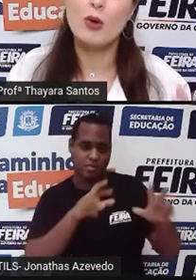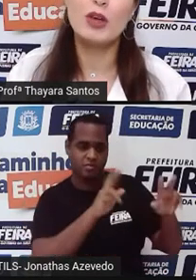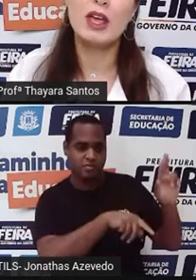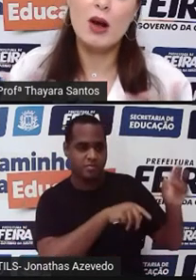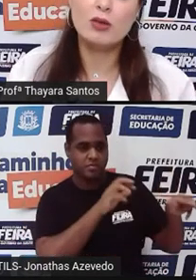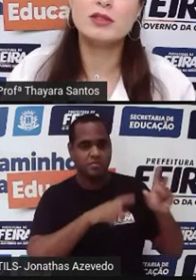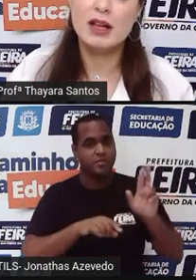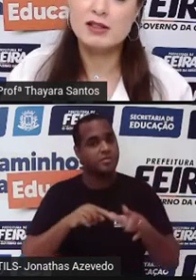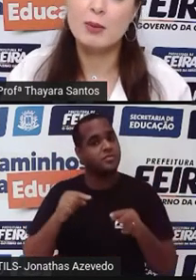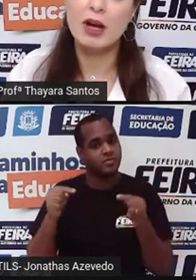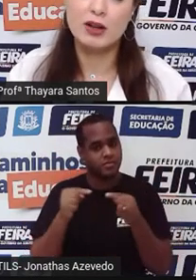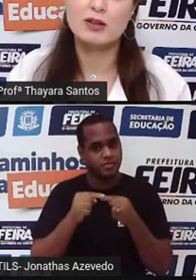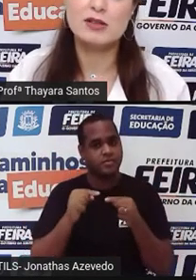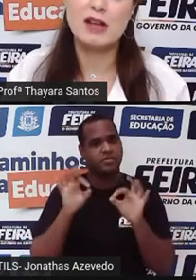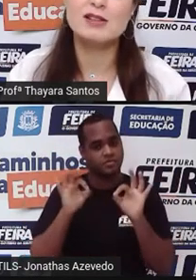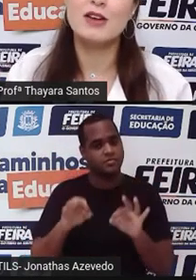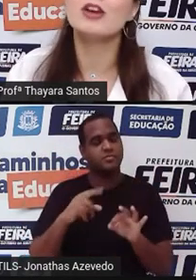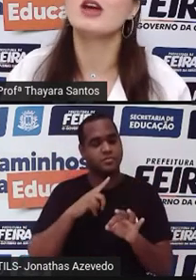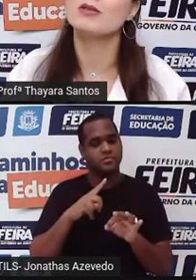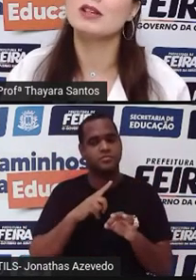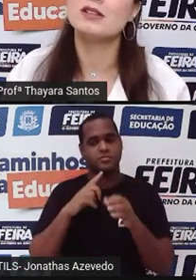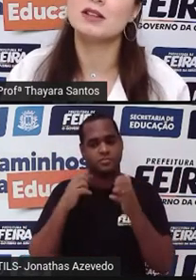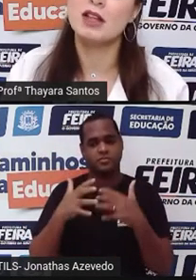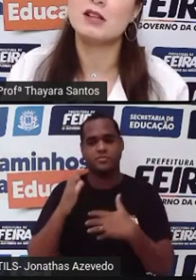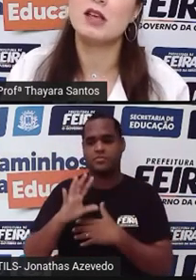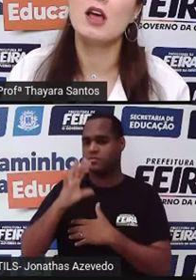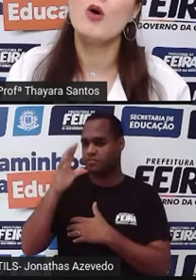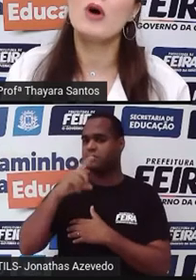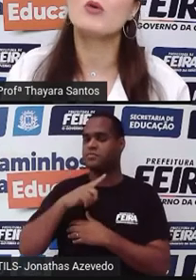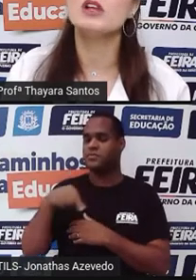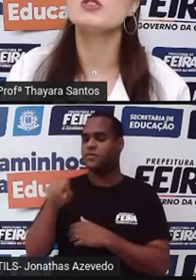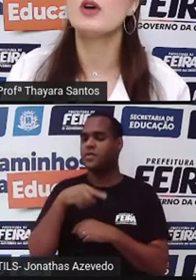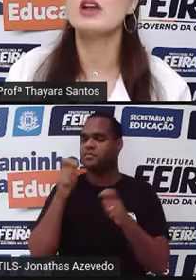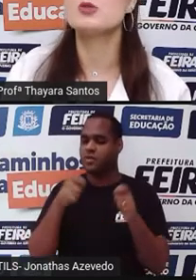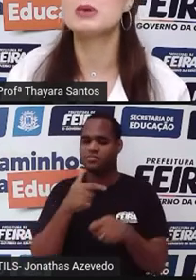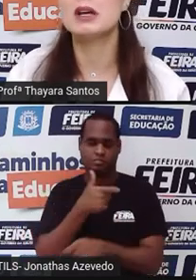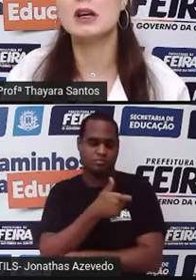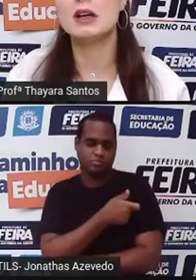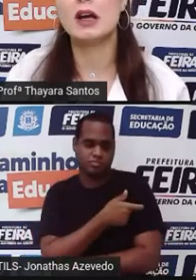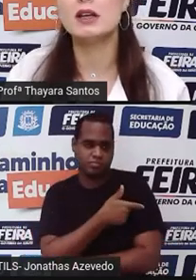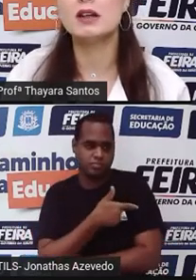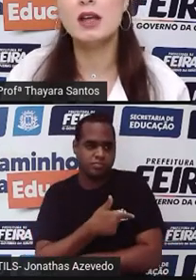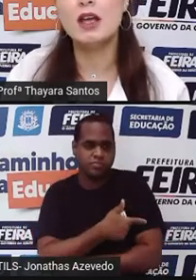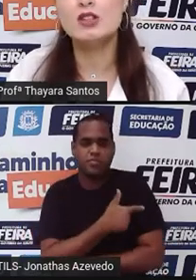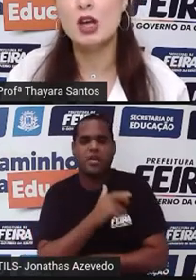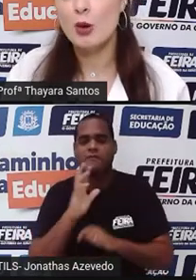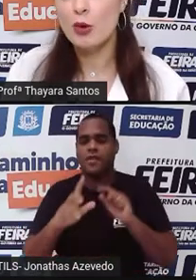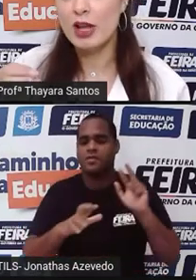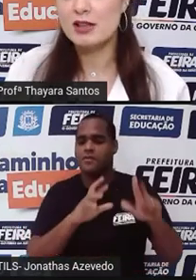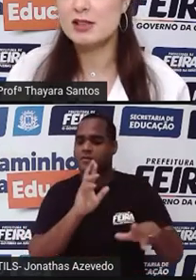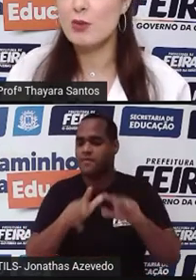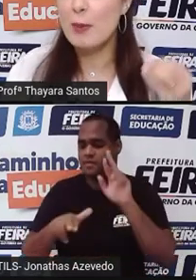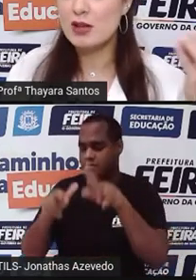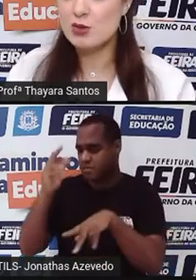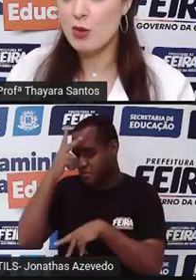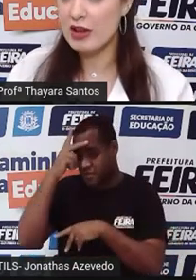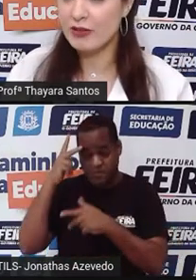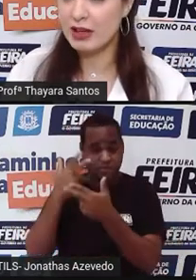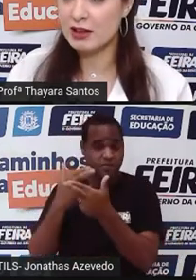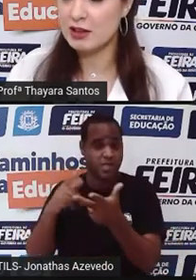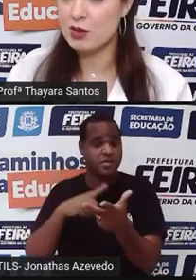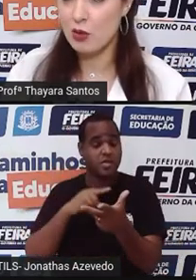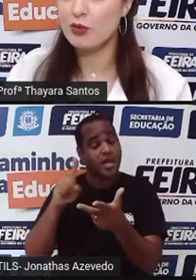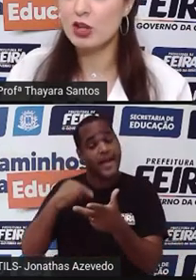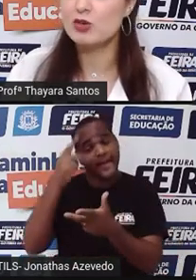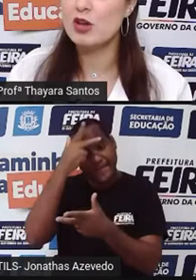E é o que acontece na maioria dos casos, deveria acontecer. Tem que ser uma agulha diferente para cada cliente. Porque se uma pessoa